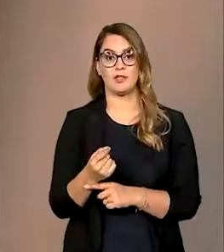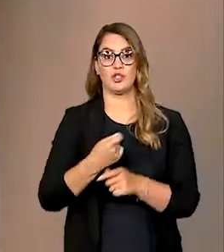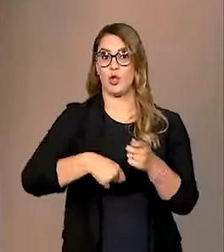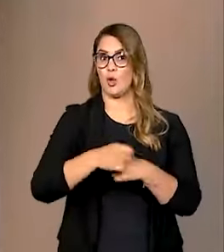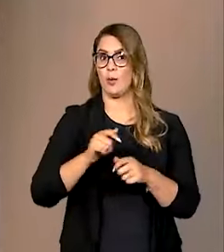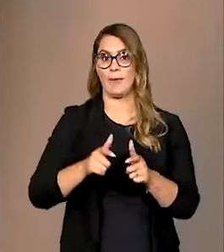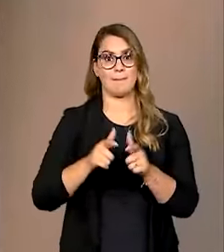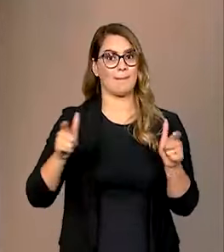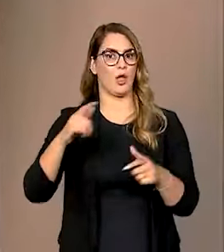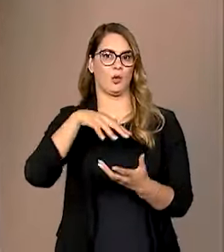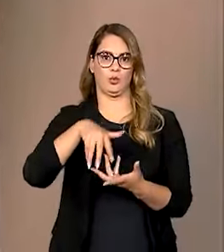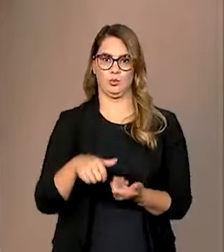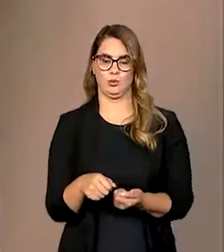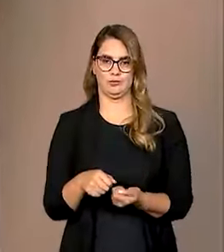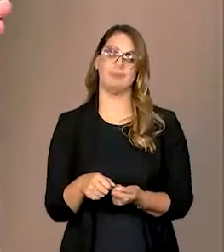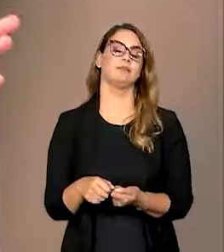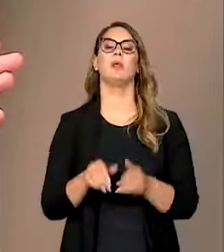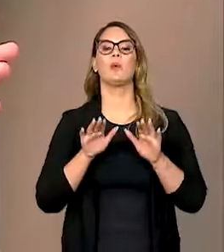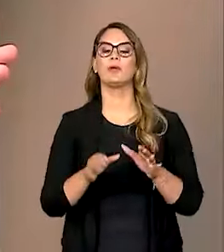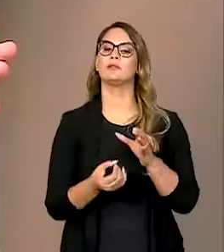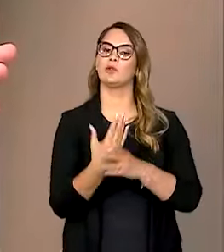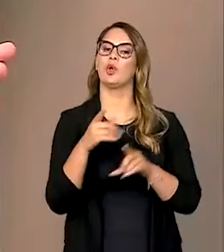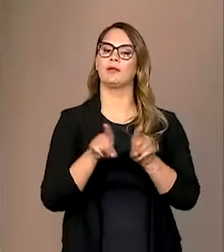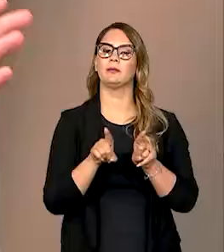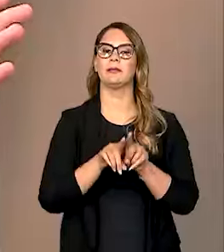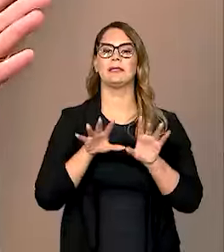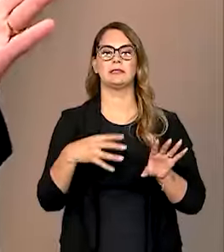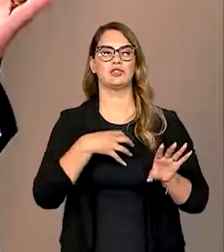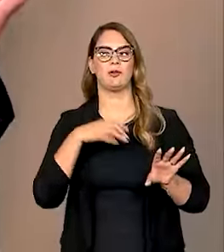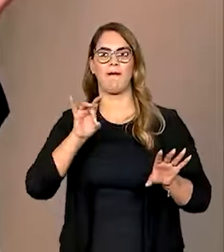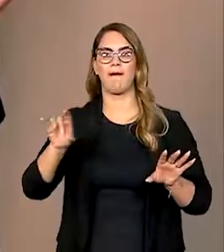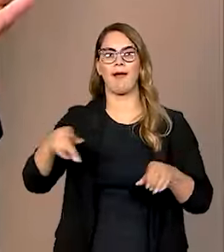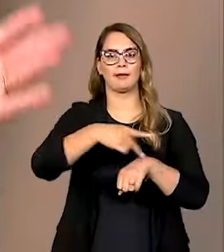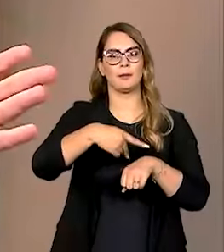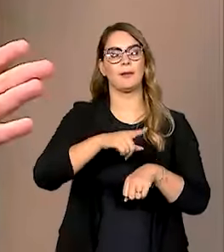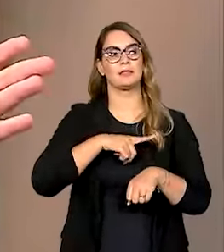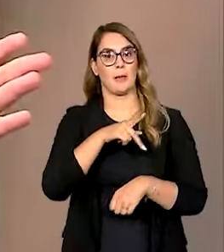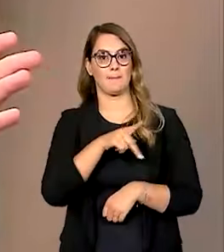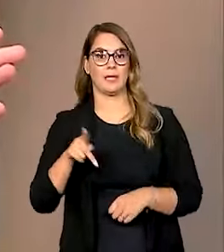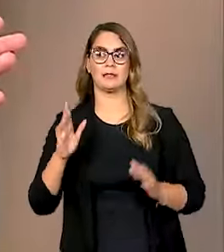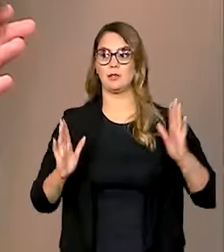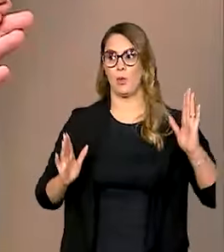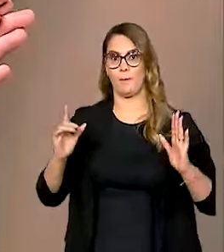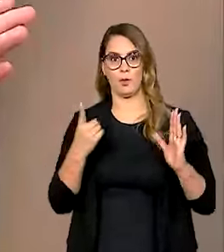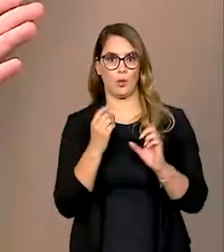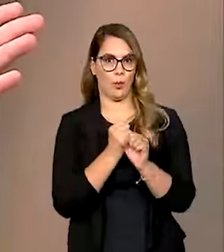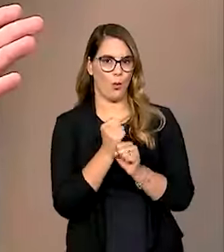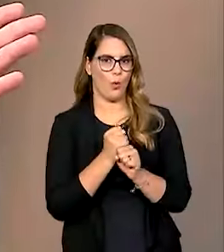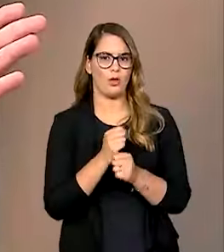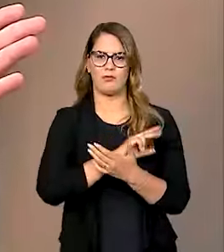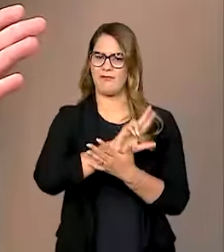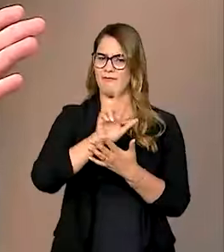né? E aí, com isso, também se estabeleceu esse formato em que cada país exerce a presidência por um ano, realiza uma